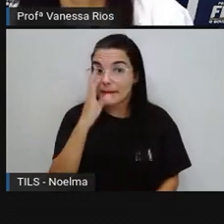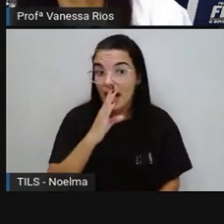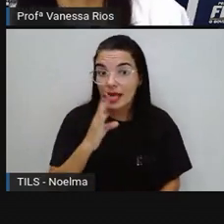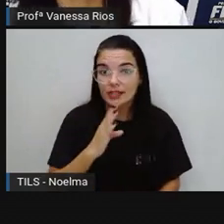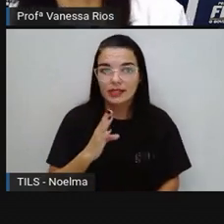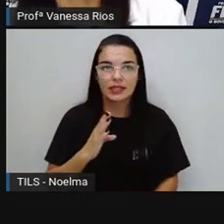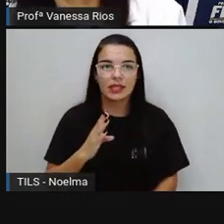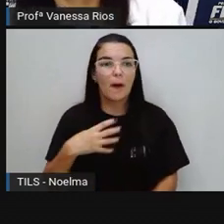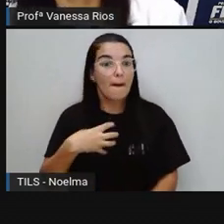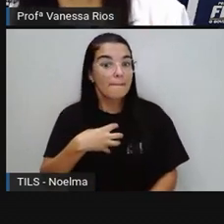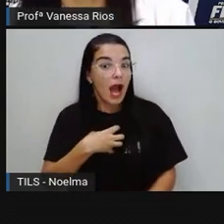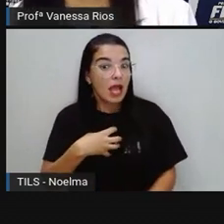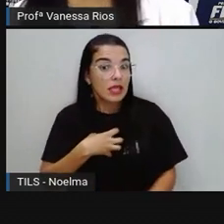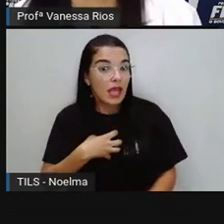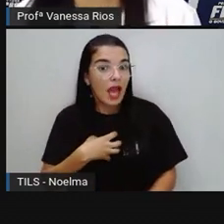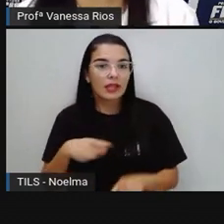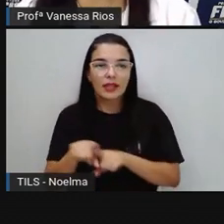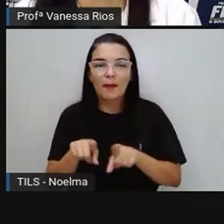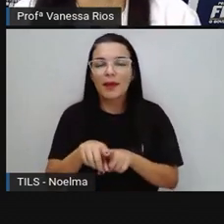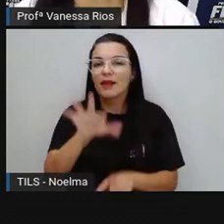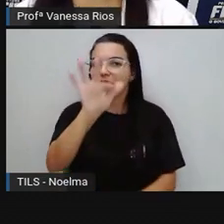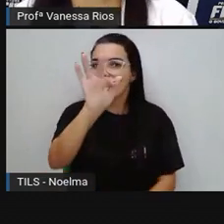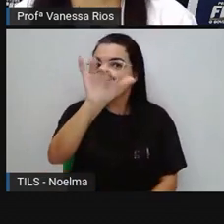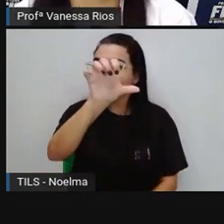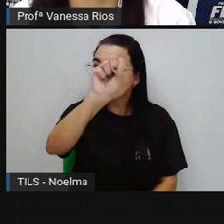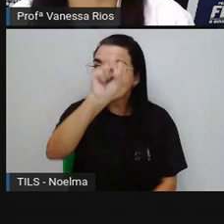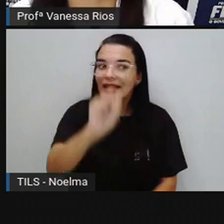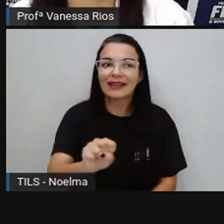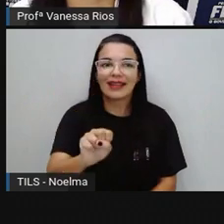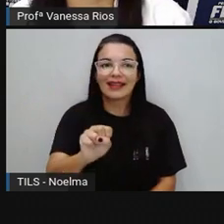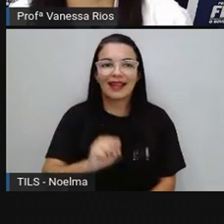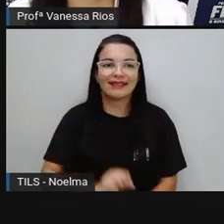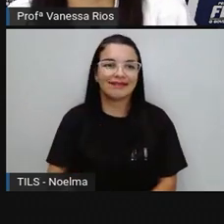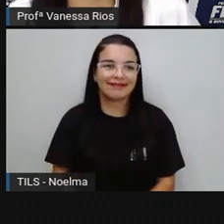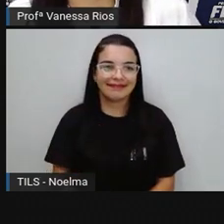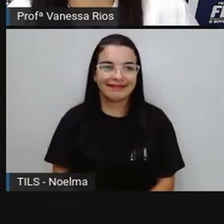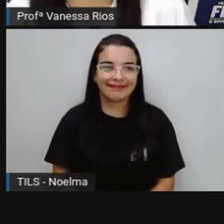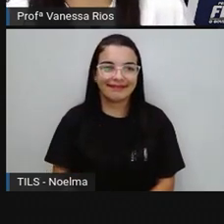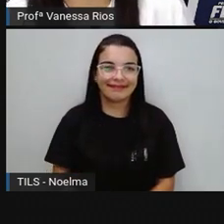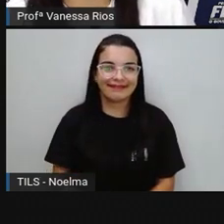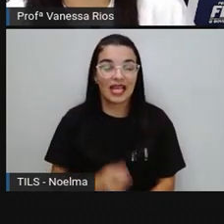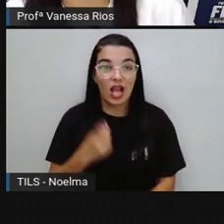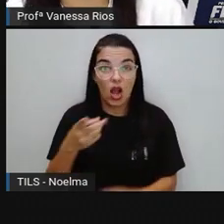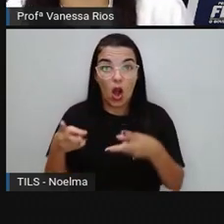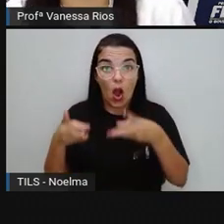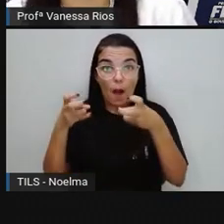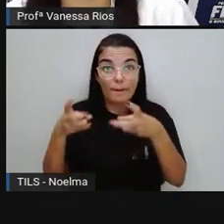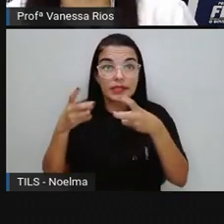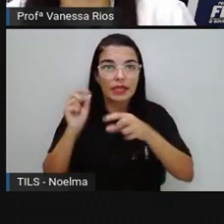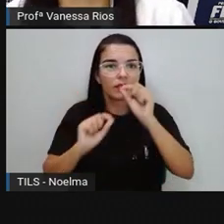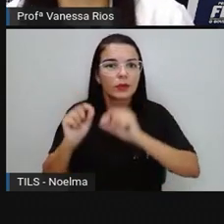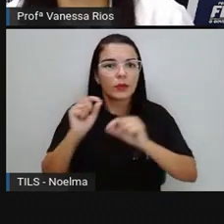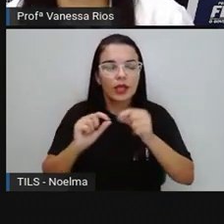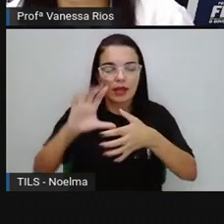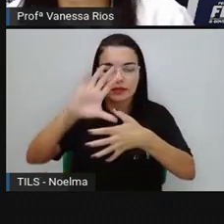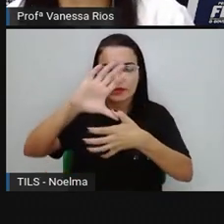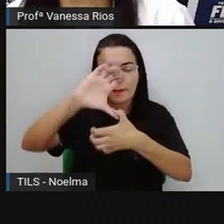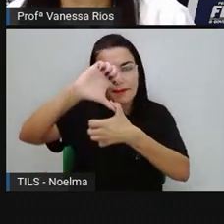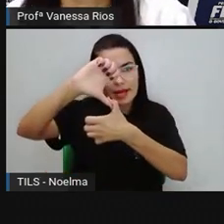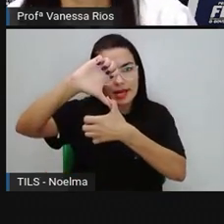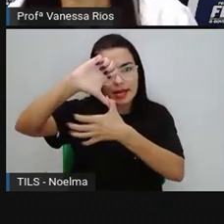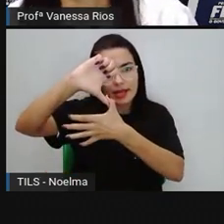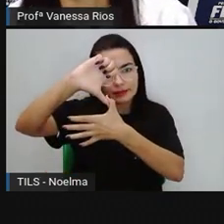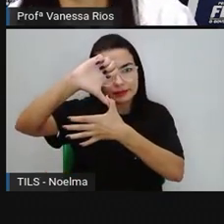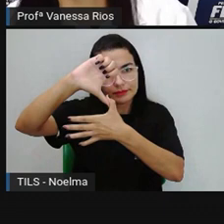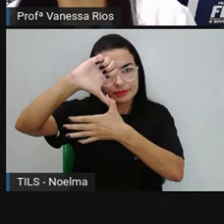Bahia e também como Feira de Santana. E aí, observando o continente da América do Sul,